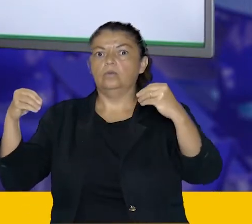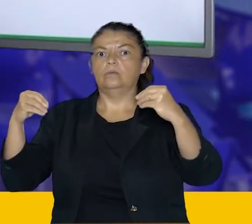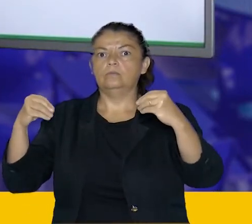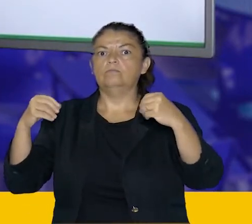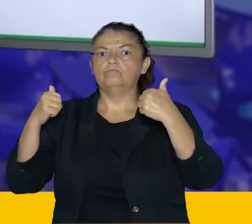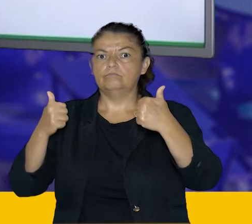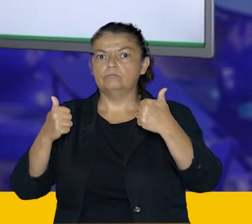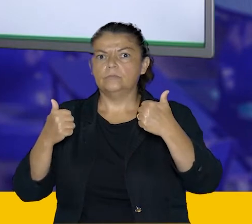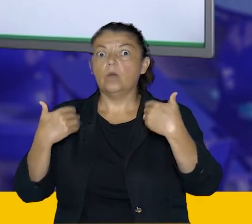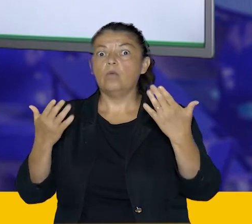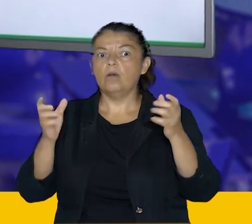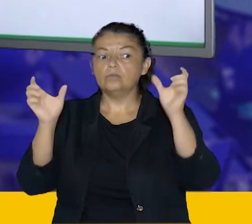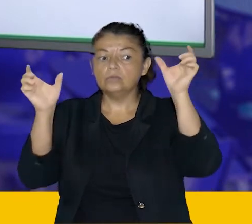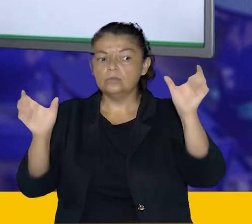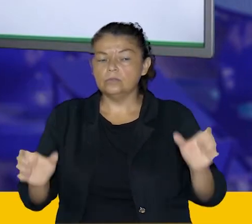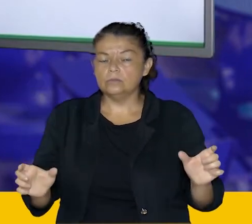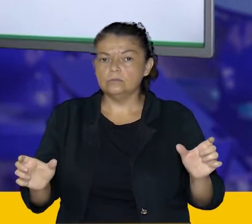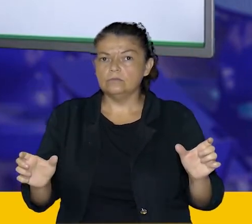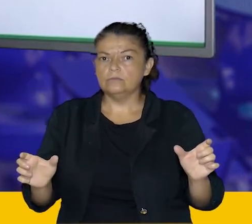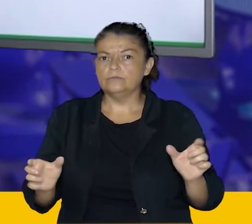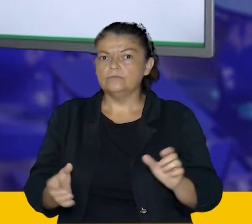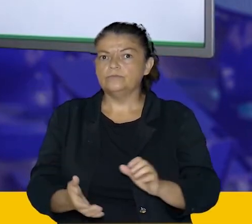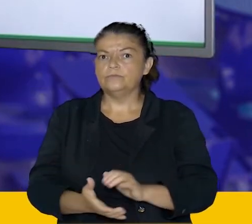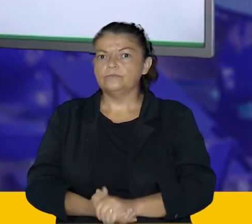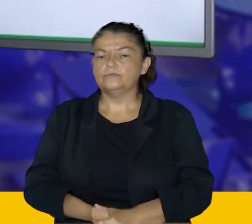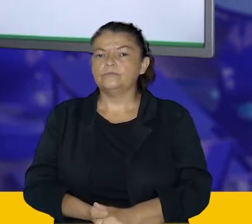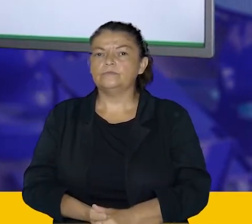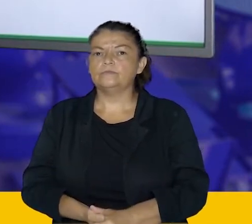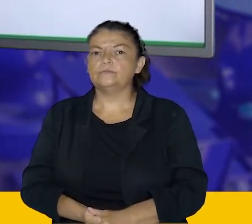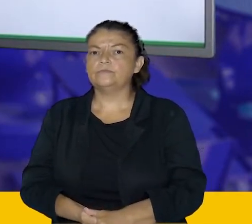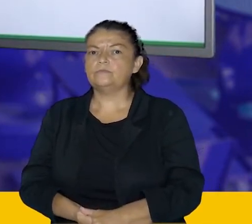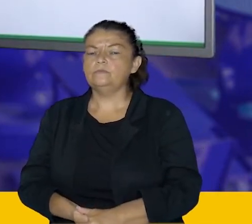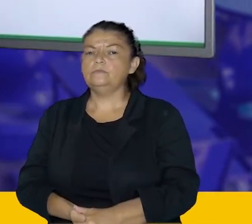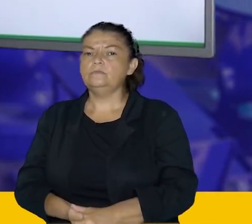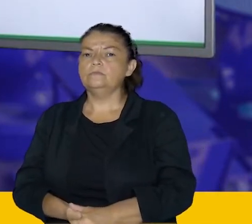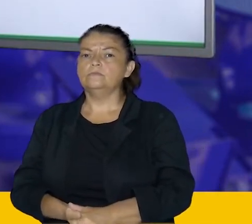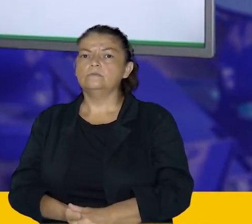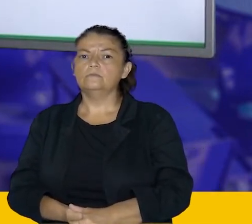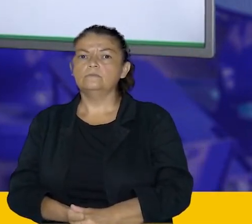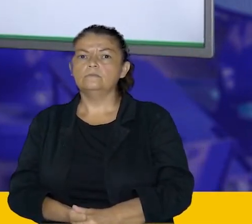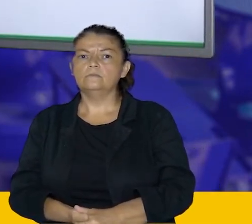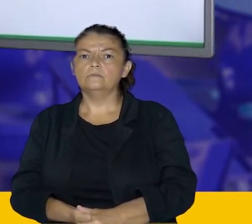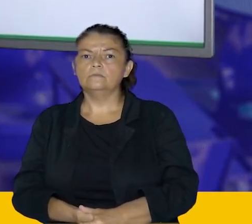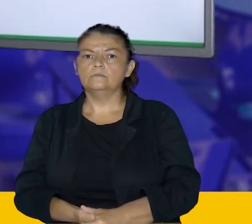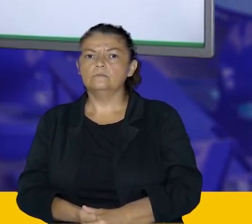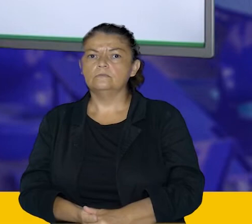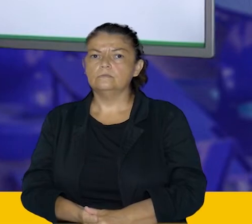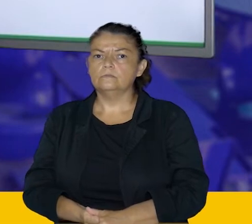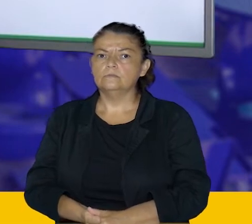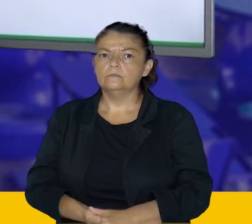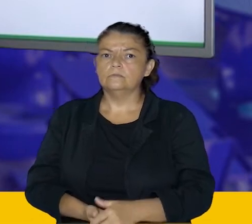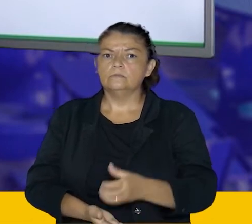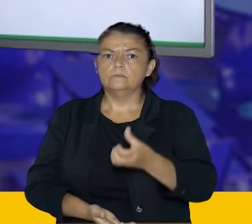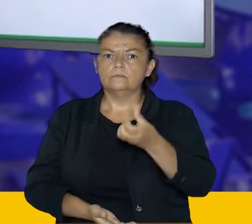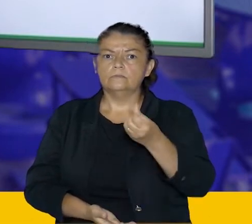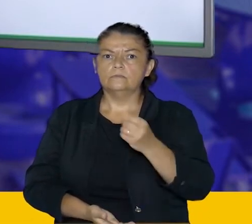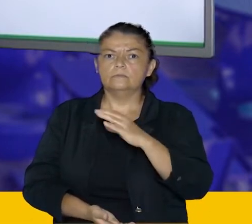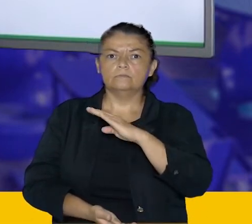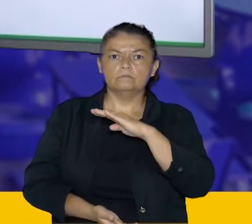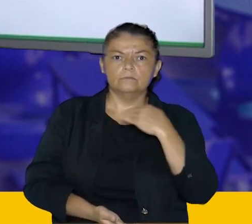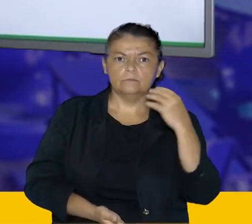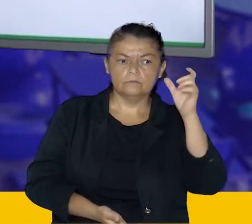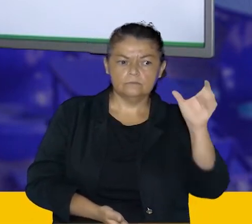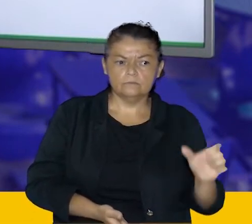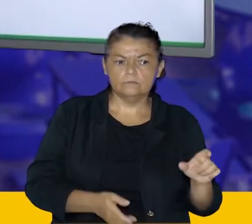detalhe aqui, nessa analogia do nosso, do vírus, né? Então tá aqui, também 6 mortes e